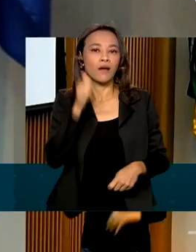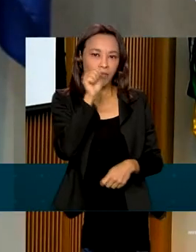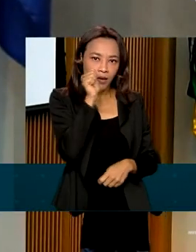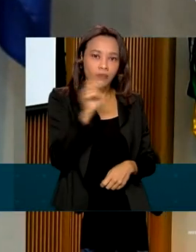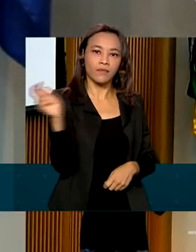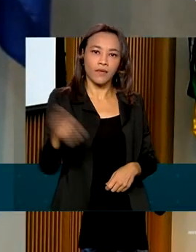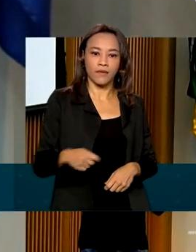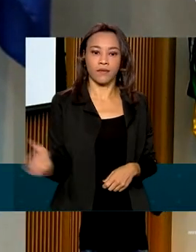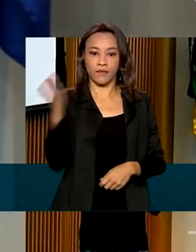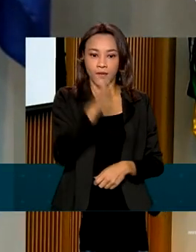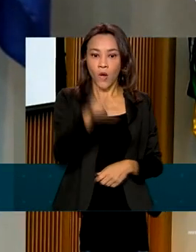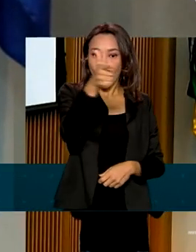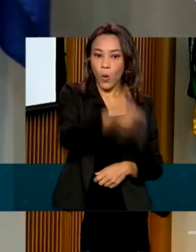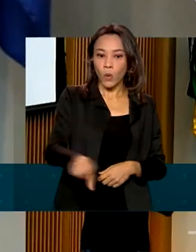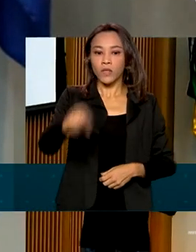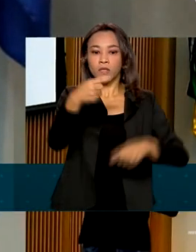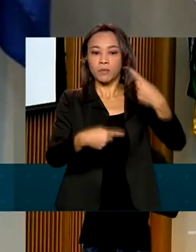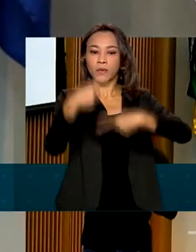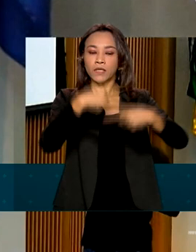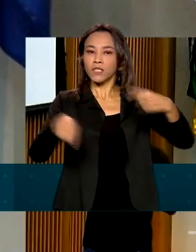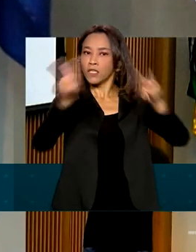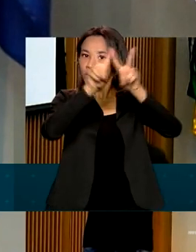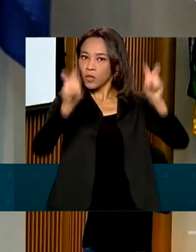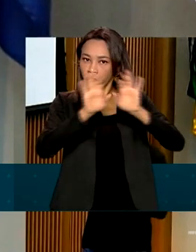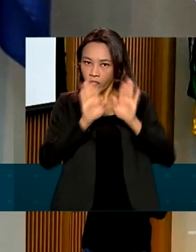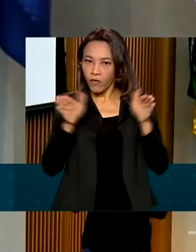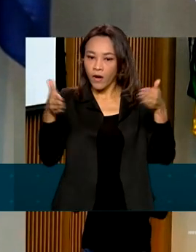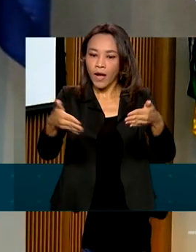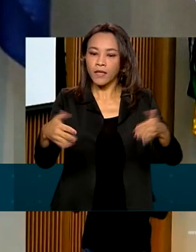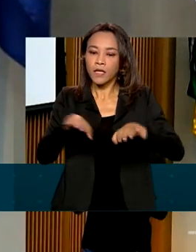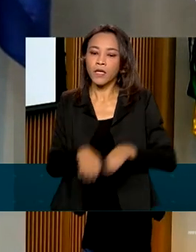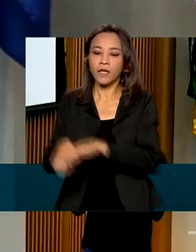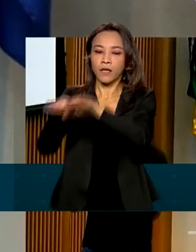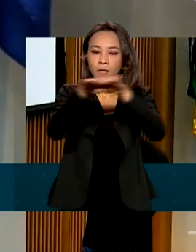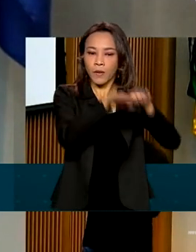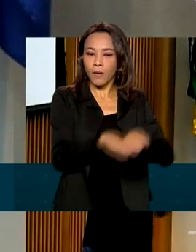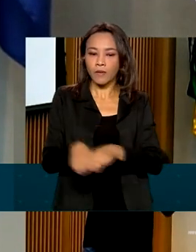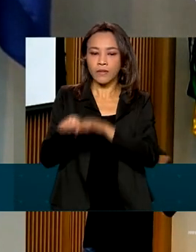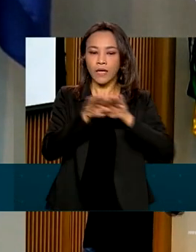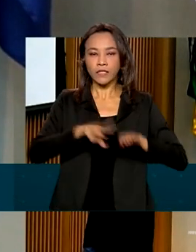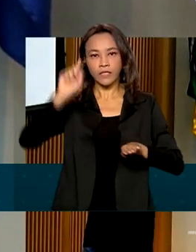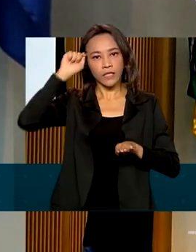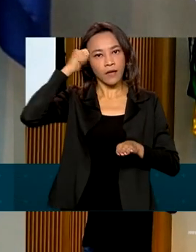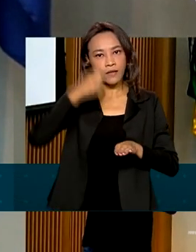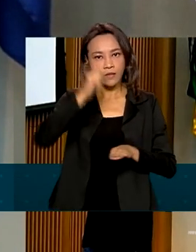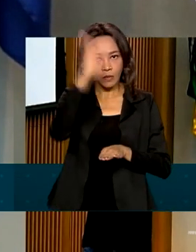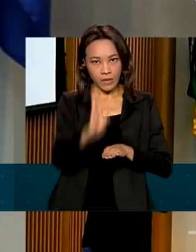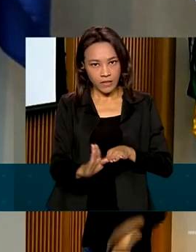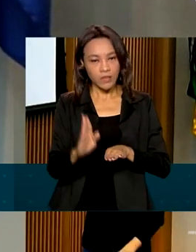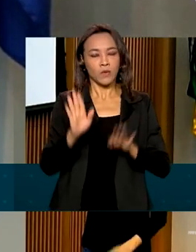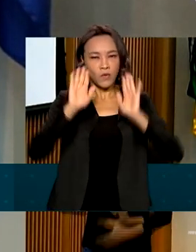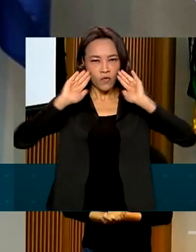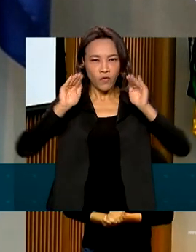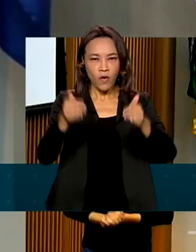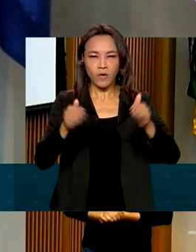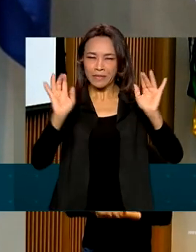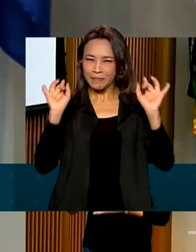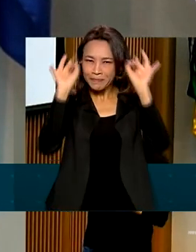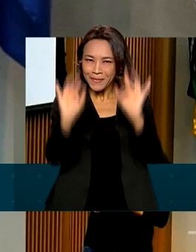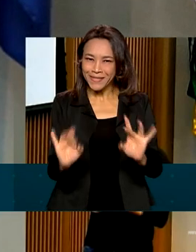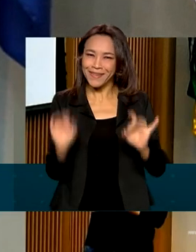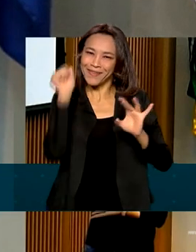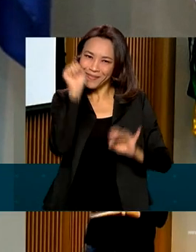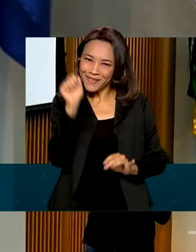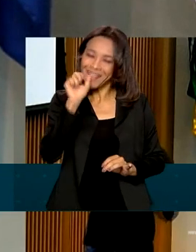políticas públicas voltadas para a promoção da igualdade étnico-racial no Brasil, com enfoque especial nas mulheres,